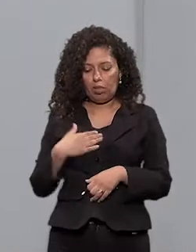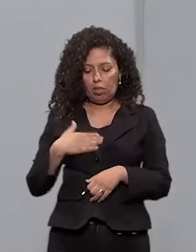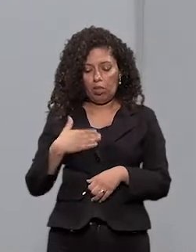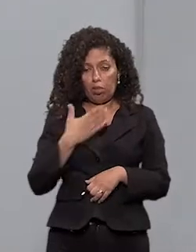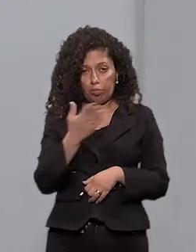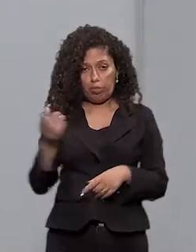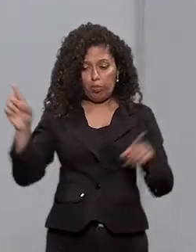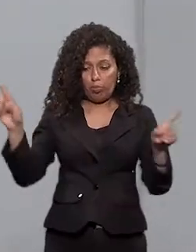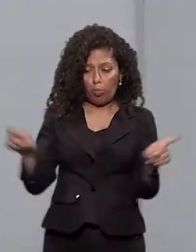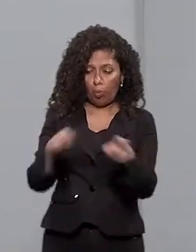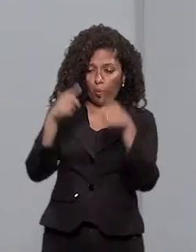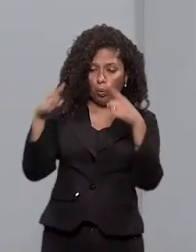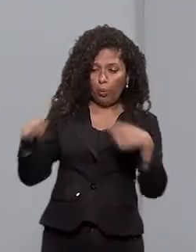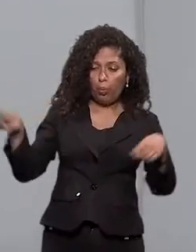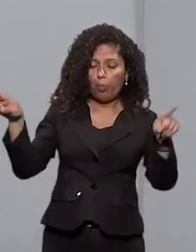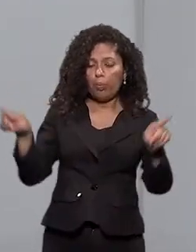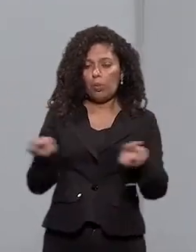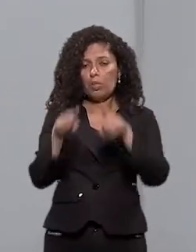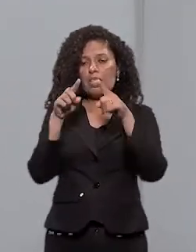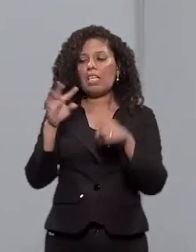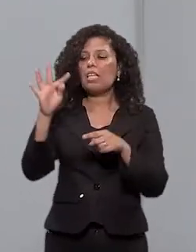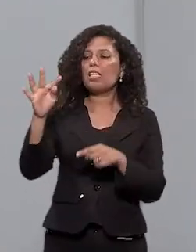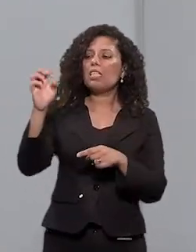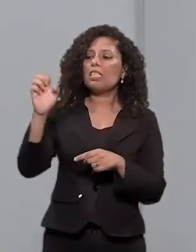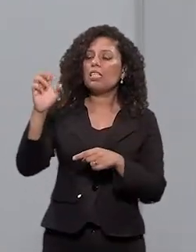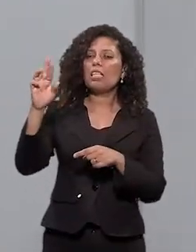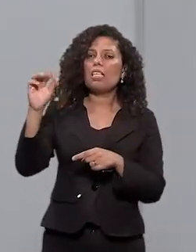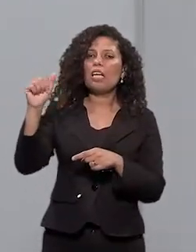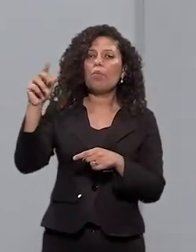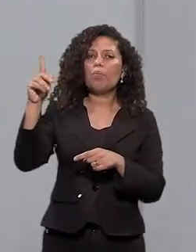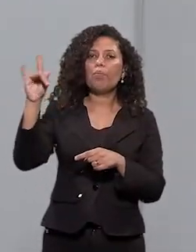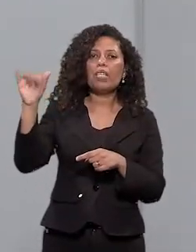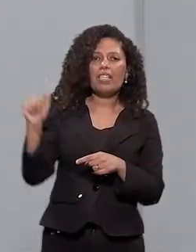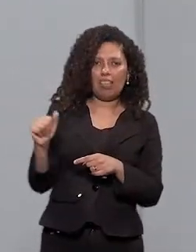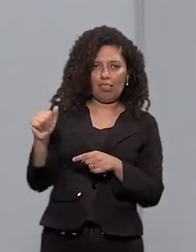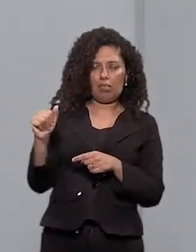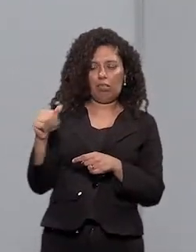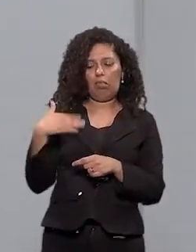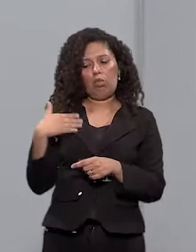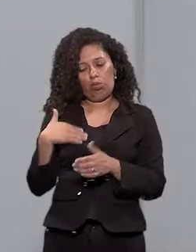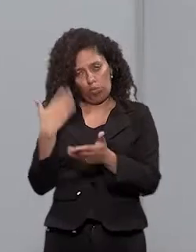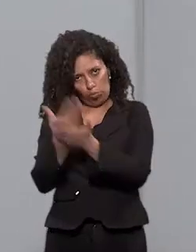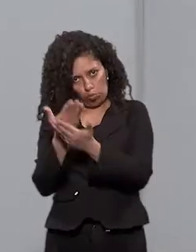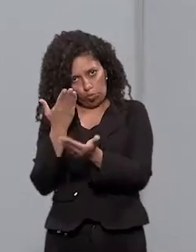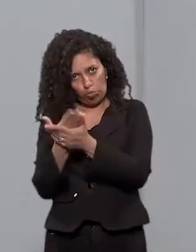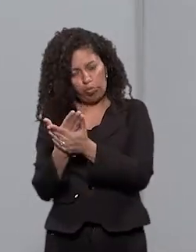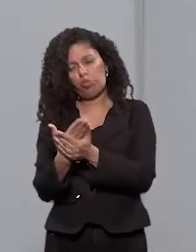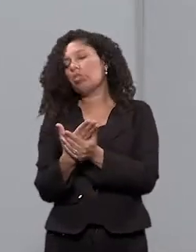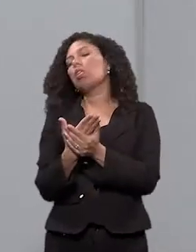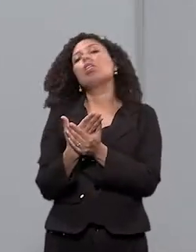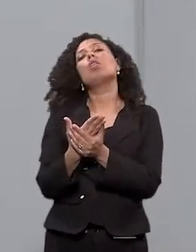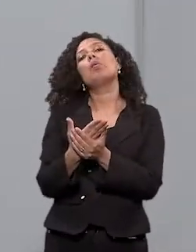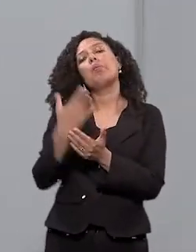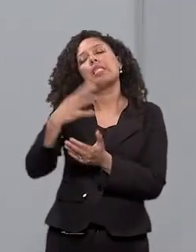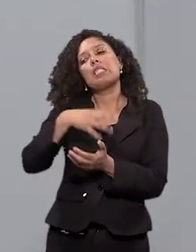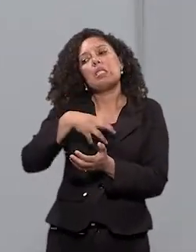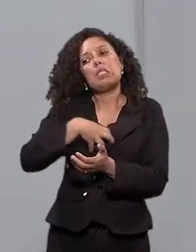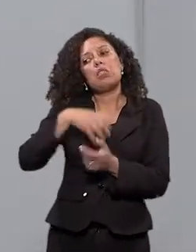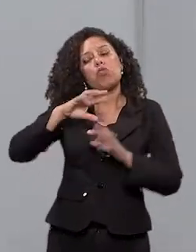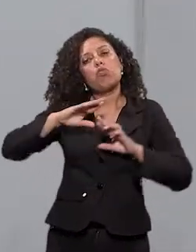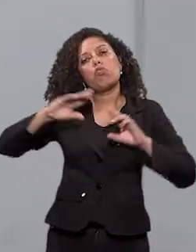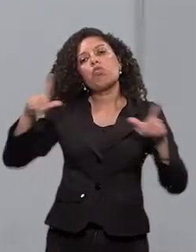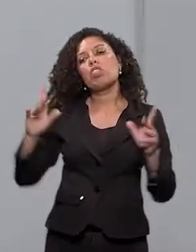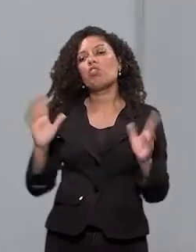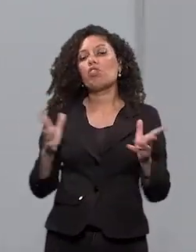em musicoterapia. E, assim, ainda estou em processo de formação, mas eu já sinto total diferença,